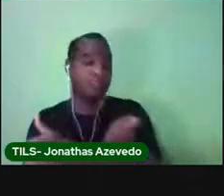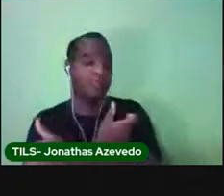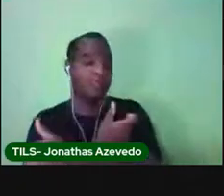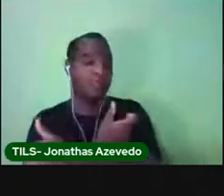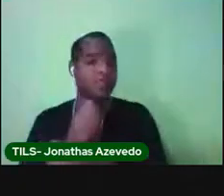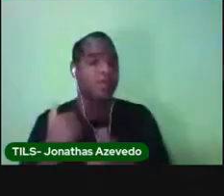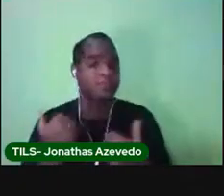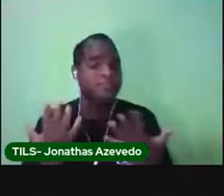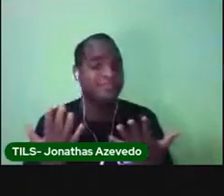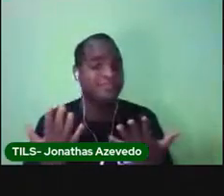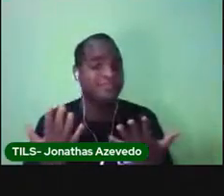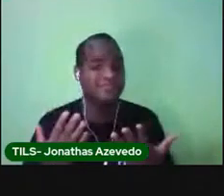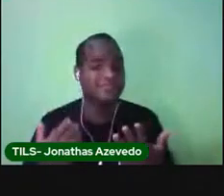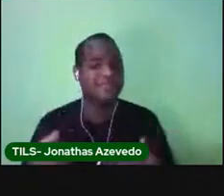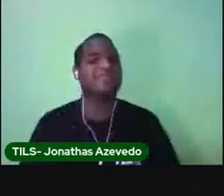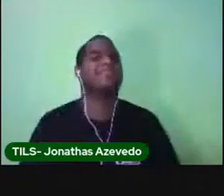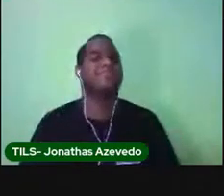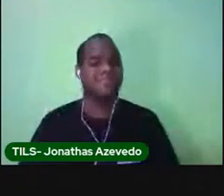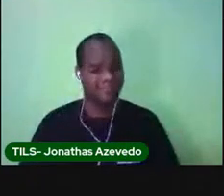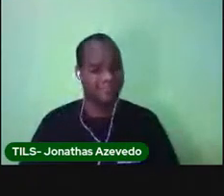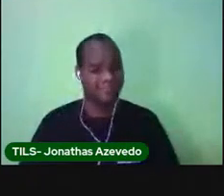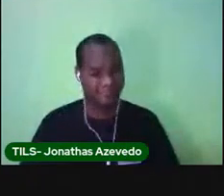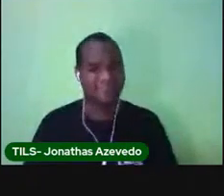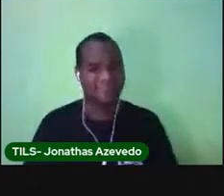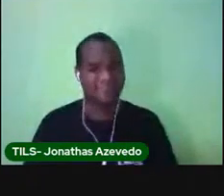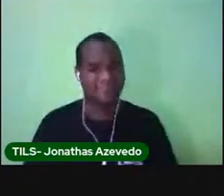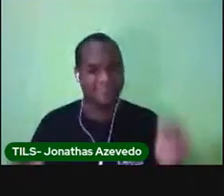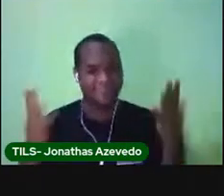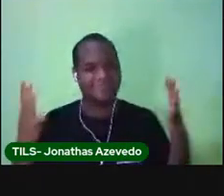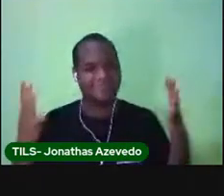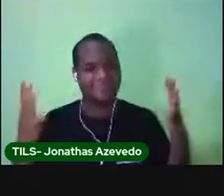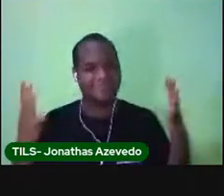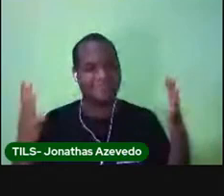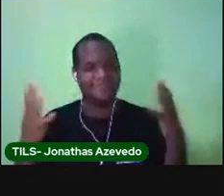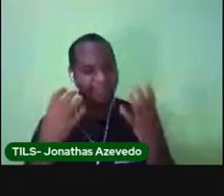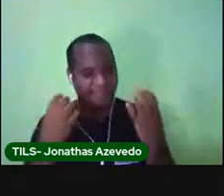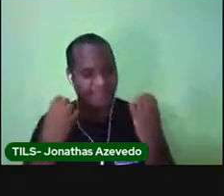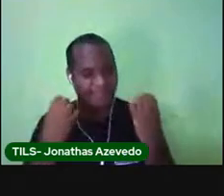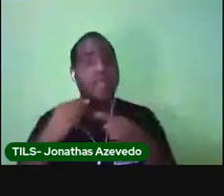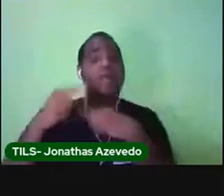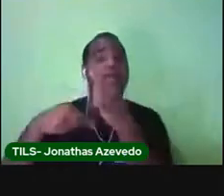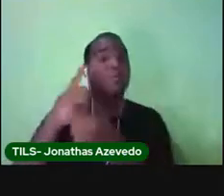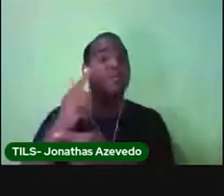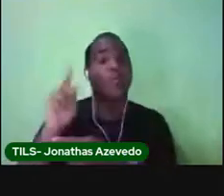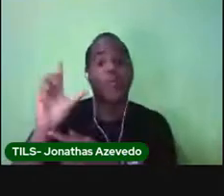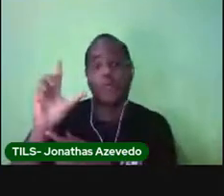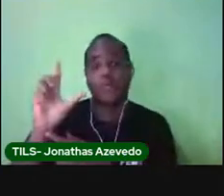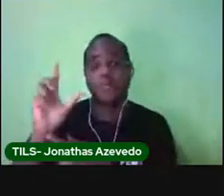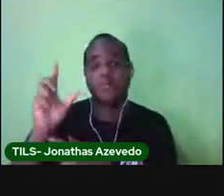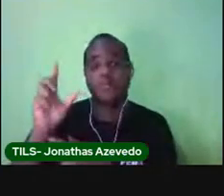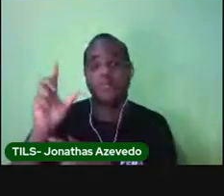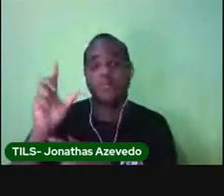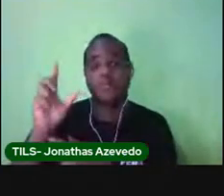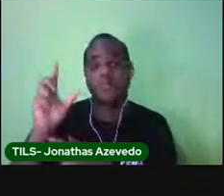Isso, muito bem. E depois, qual foi a segunda vacina que você tomou?